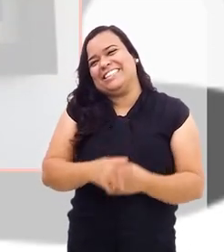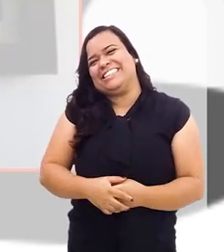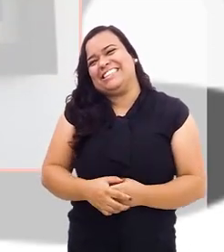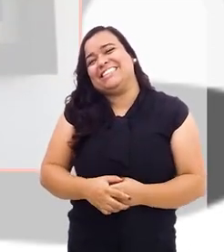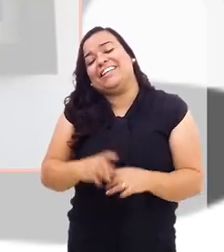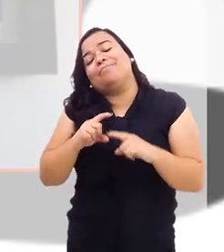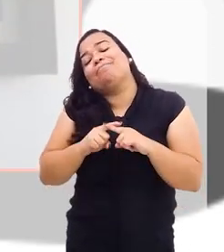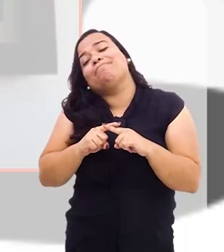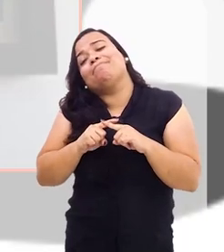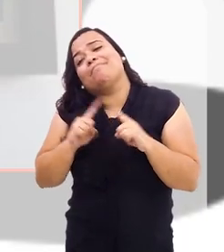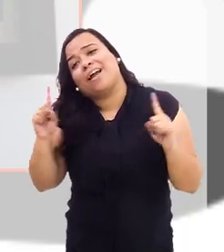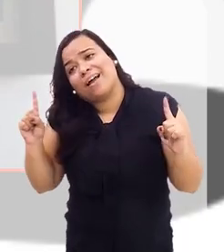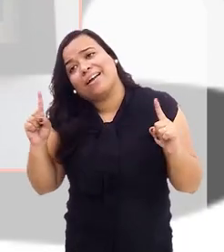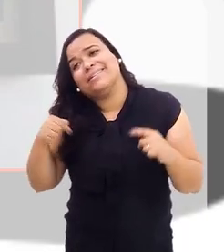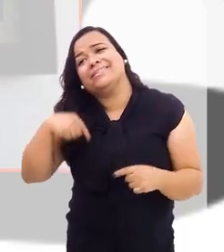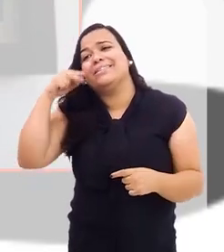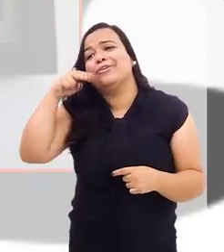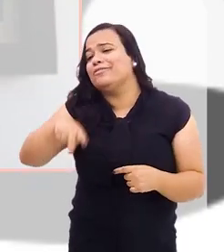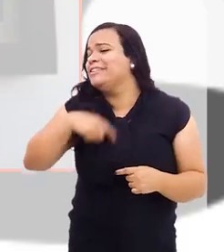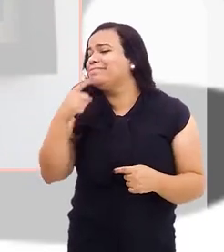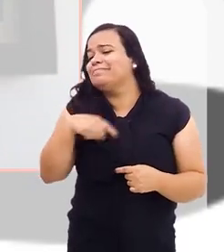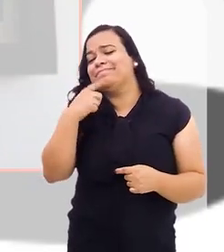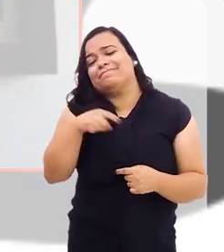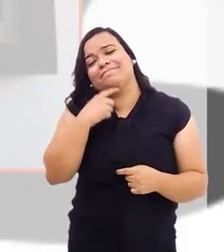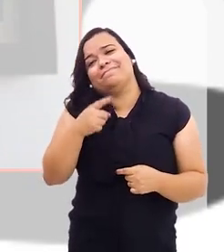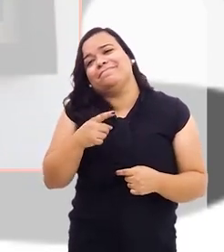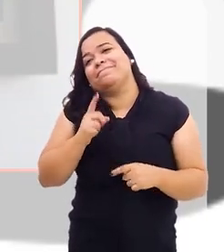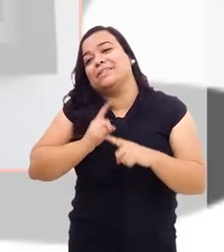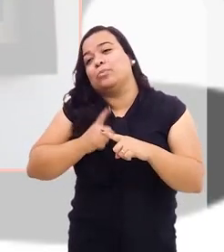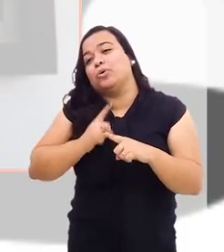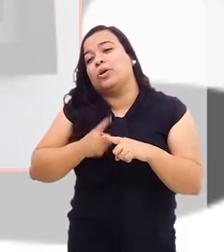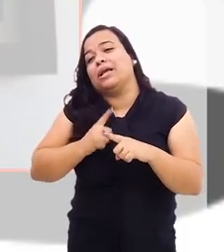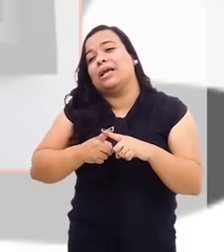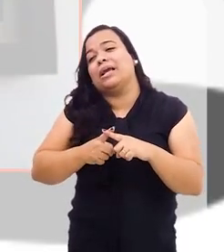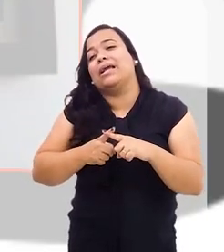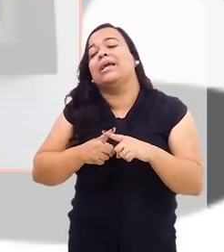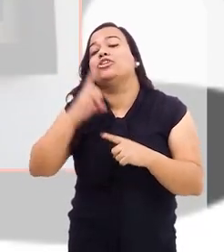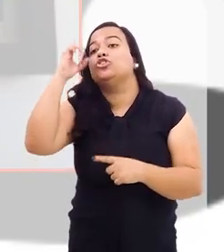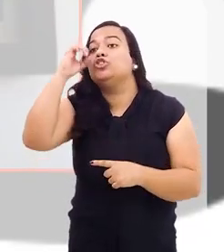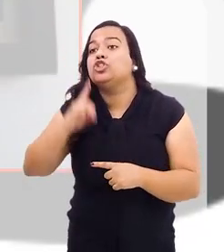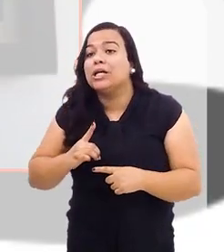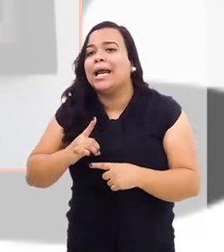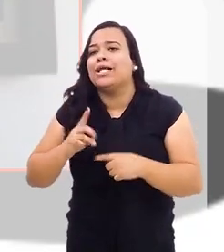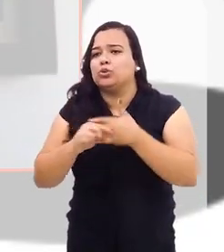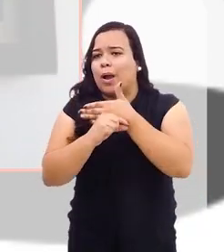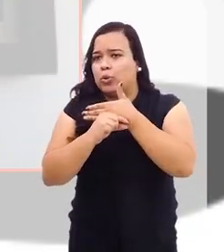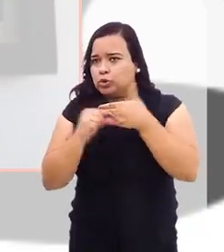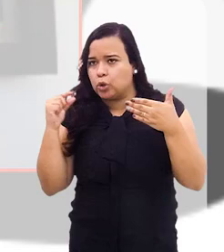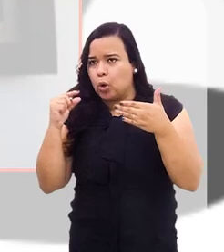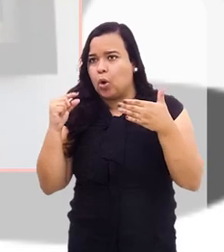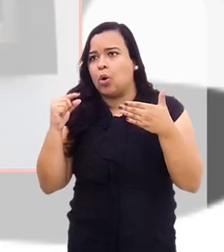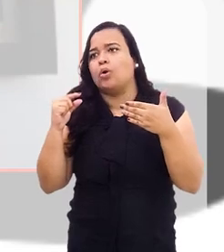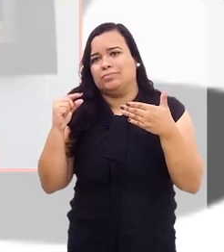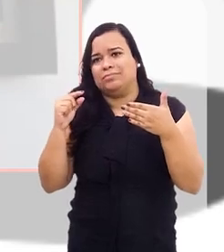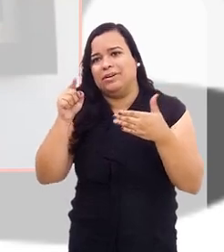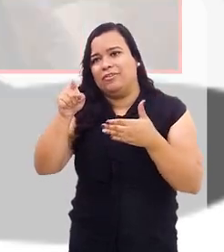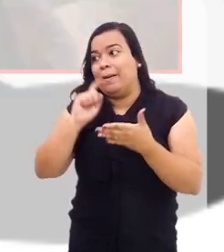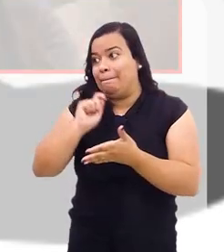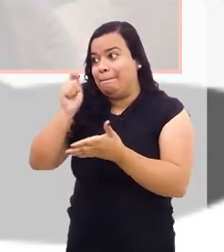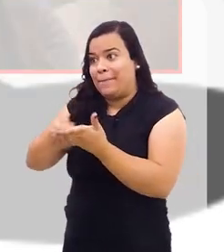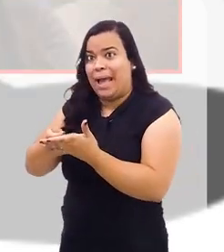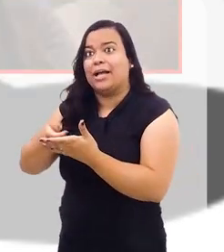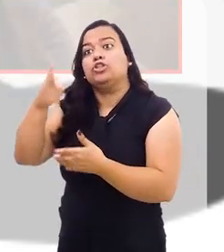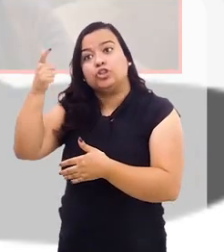Ritchie, né? Só que eu vi que ia ser inviável, porque os direitos autorais que você precisa pagar para uma regravação,